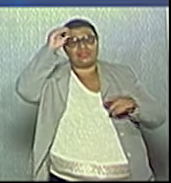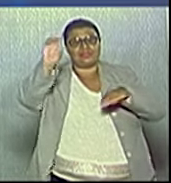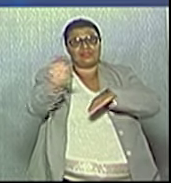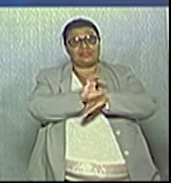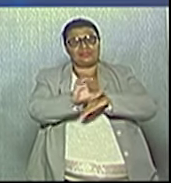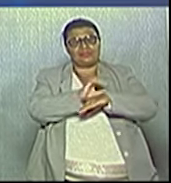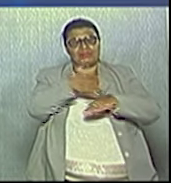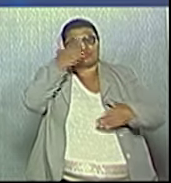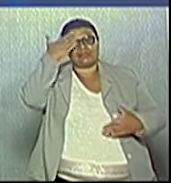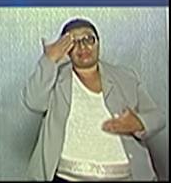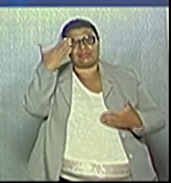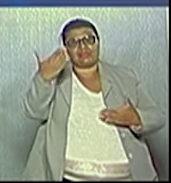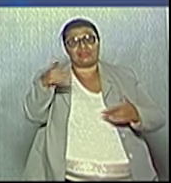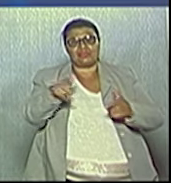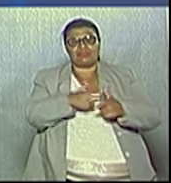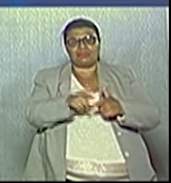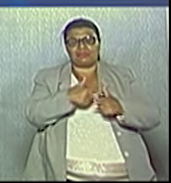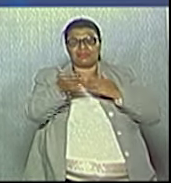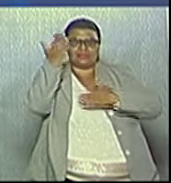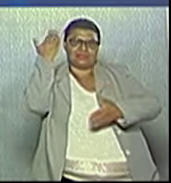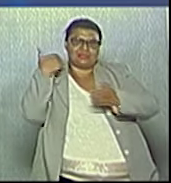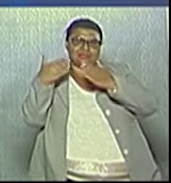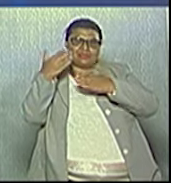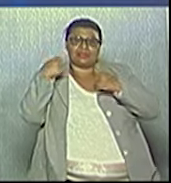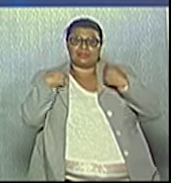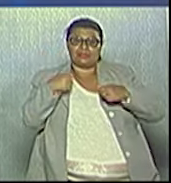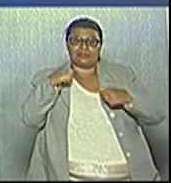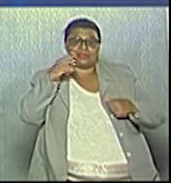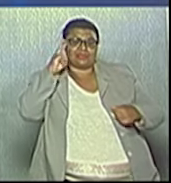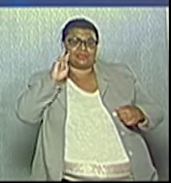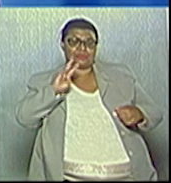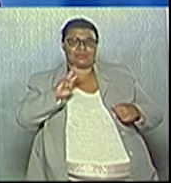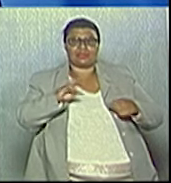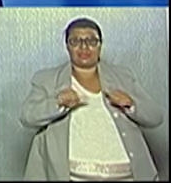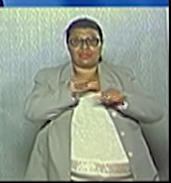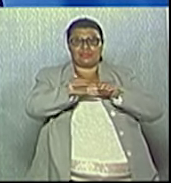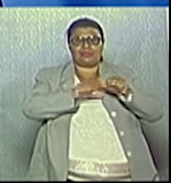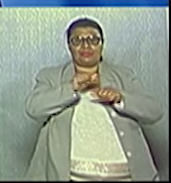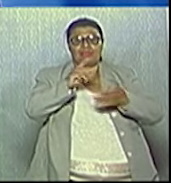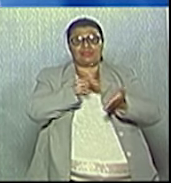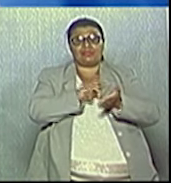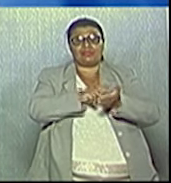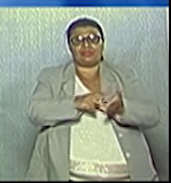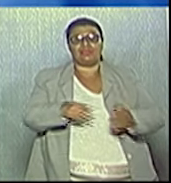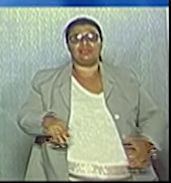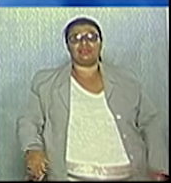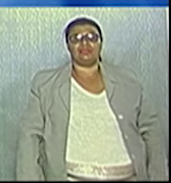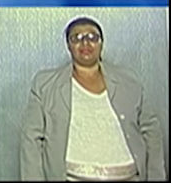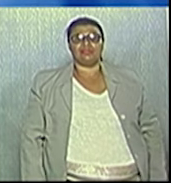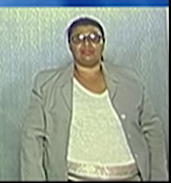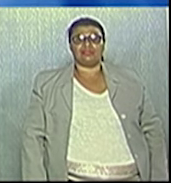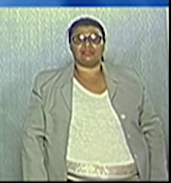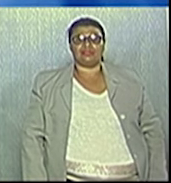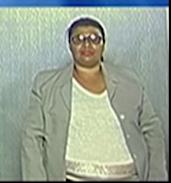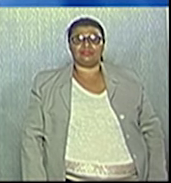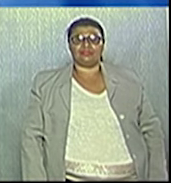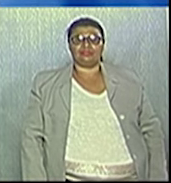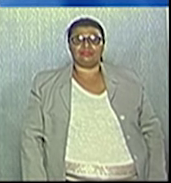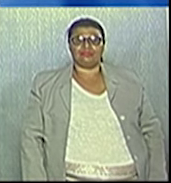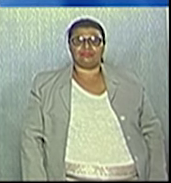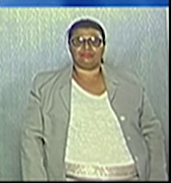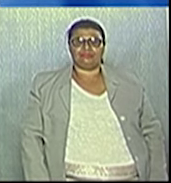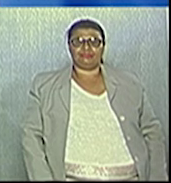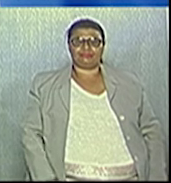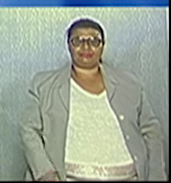agradece as empresas que já acreditaram no passado e deve ser valorizada aqui em Jacareí. Ok, candidato. Seguimos agora. Quem faz pergunta, de